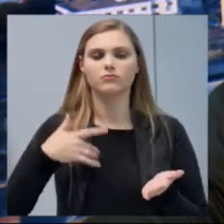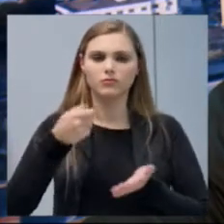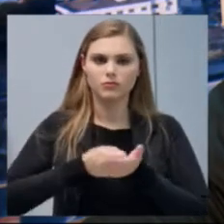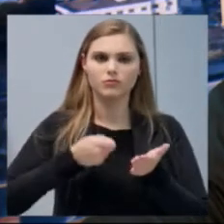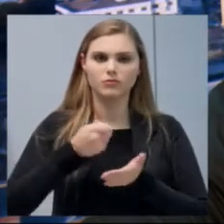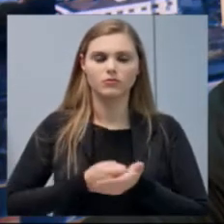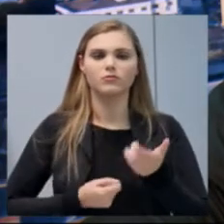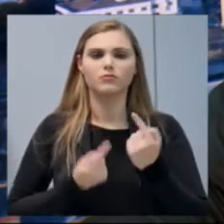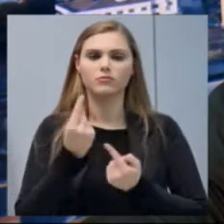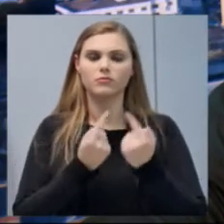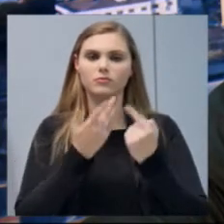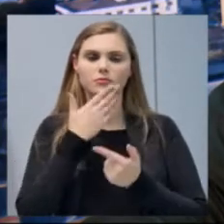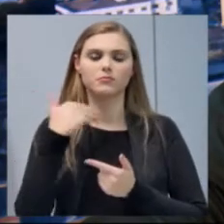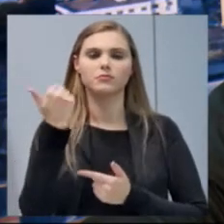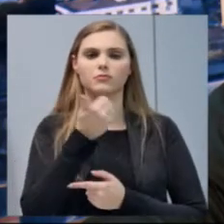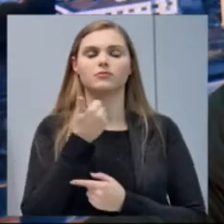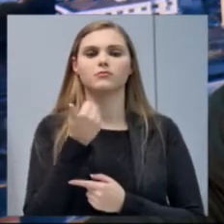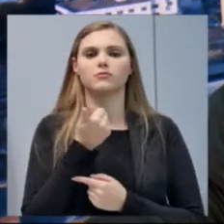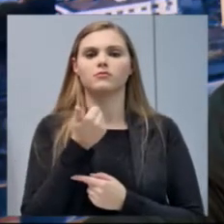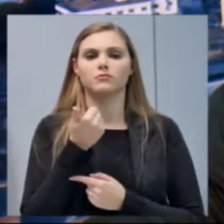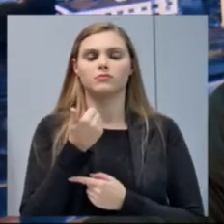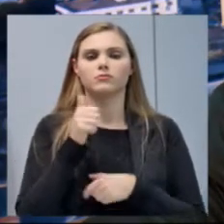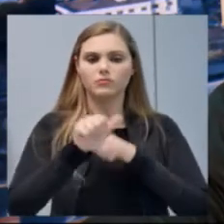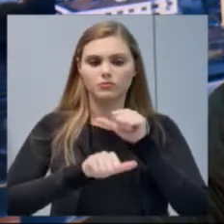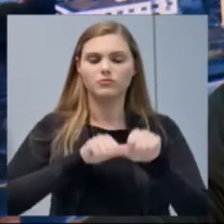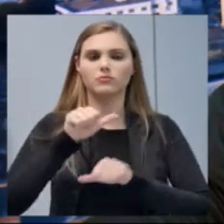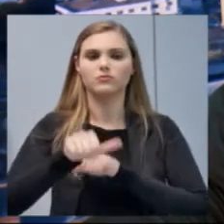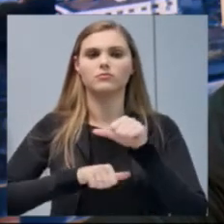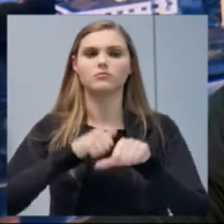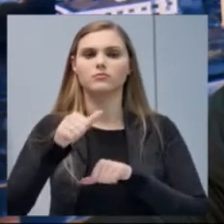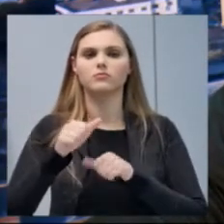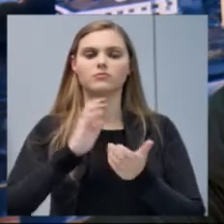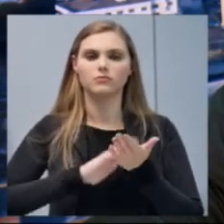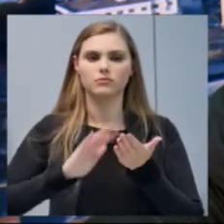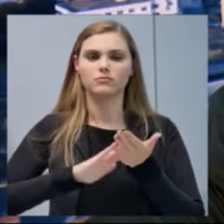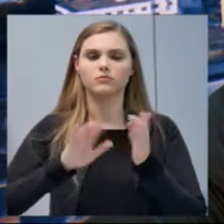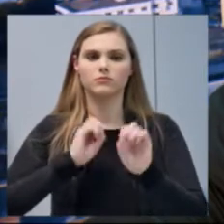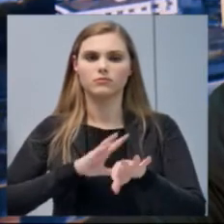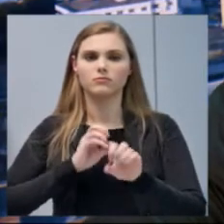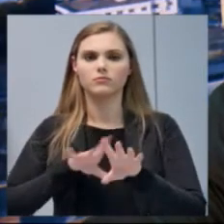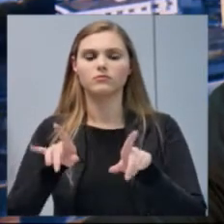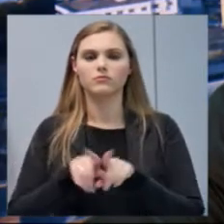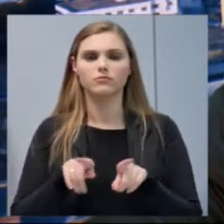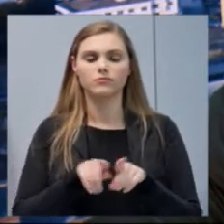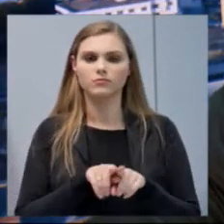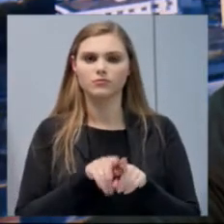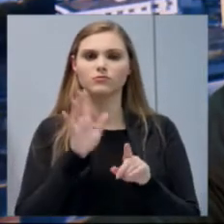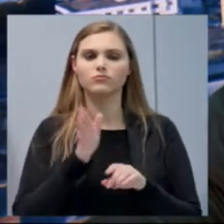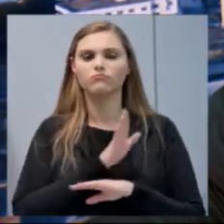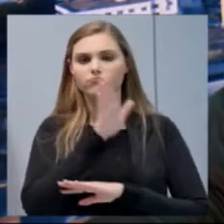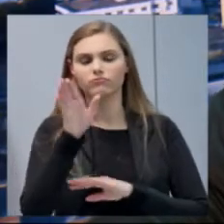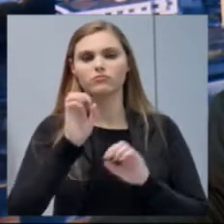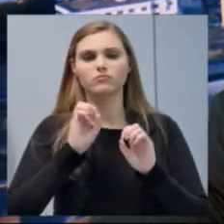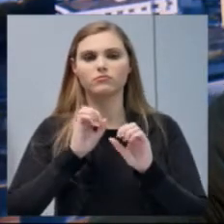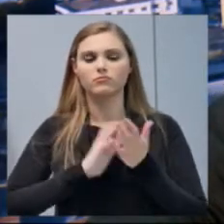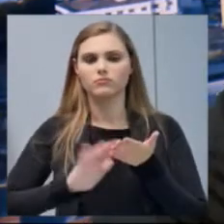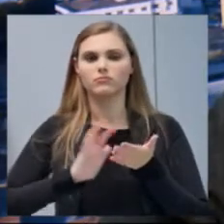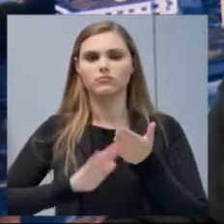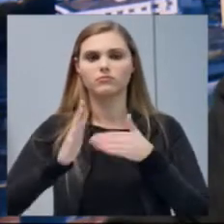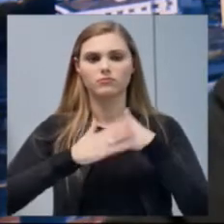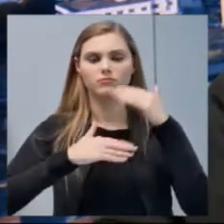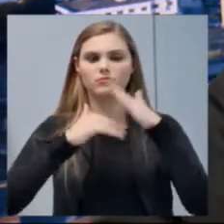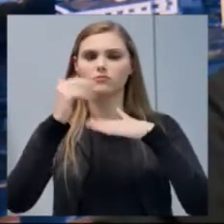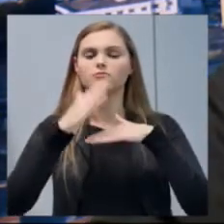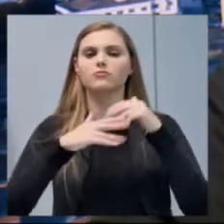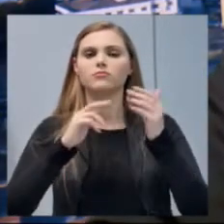melhorias, algumas mudanças, já fui na Secretaria de Educação também, já fui na Secretaria de Obras, tanto